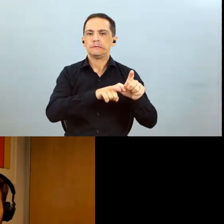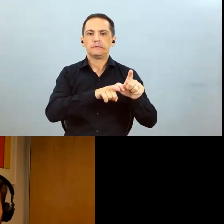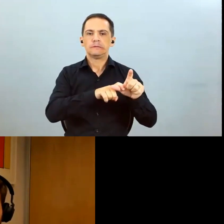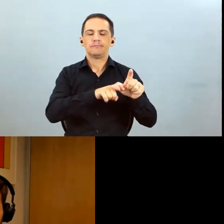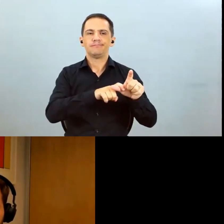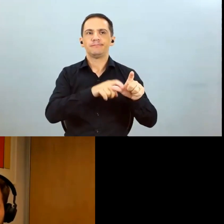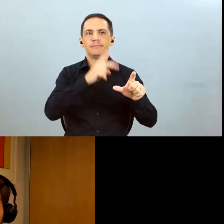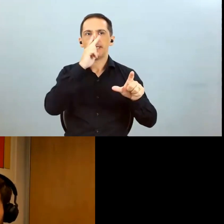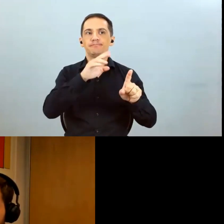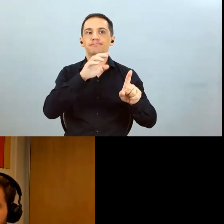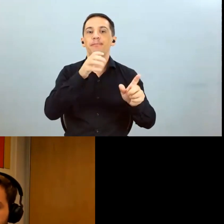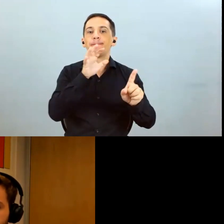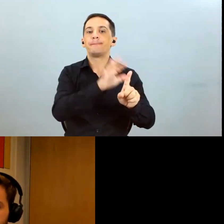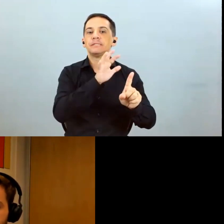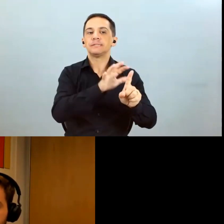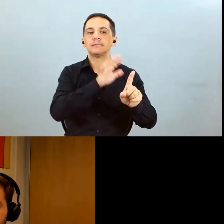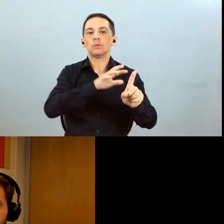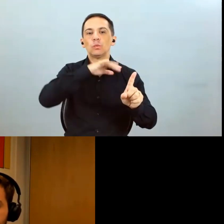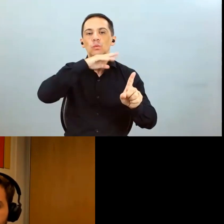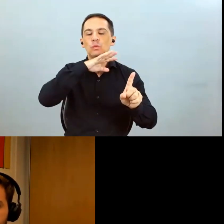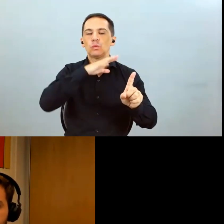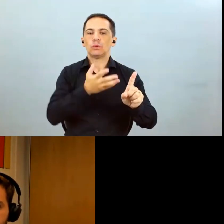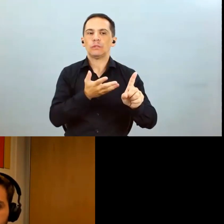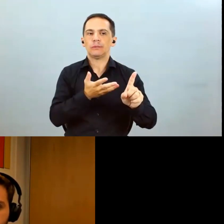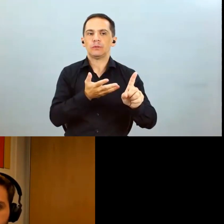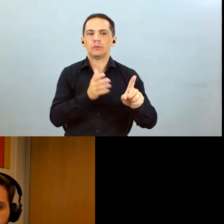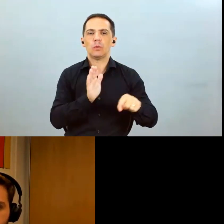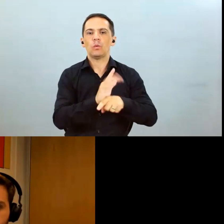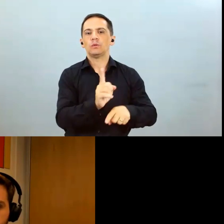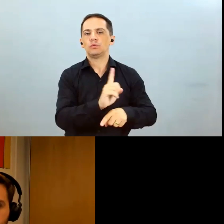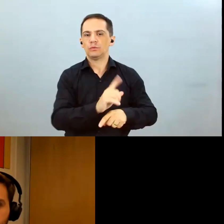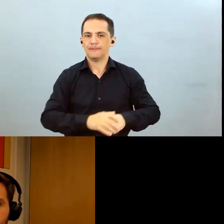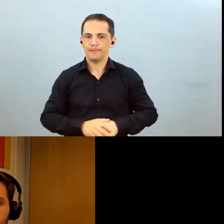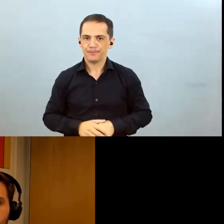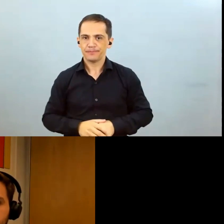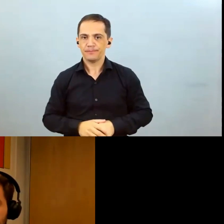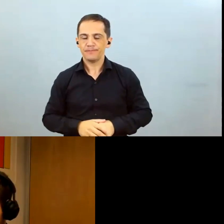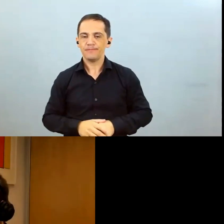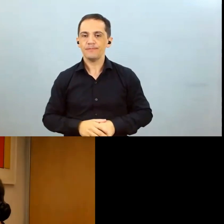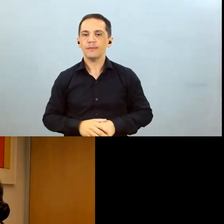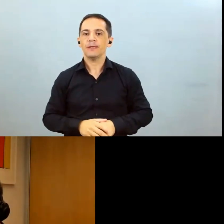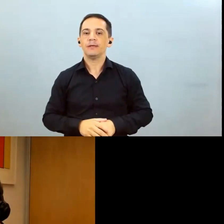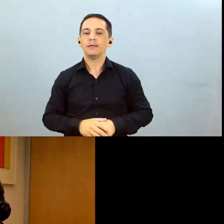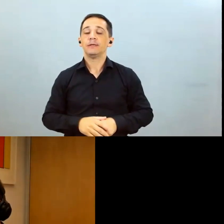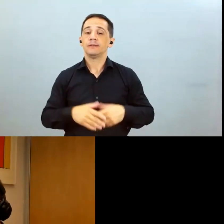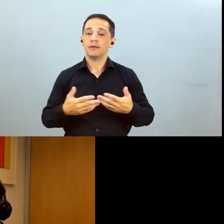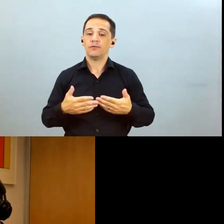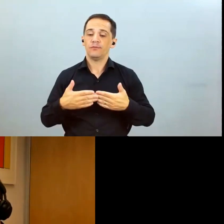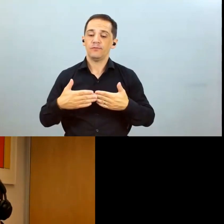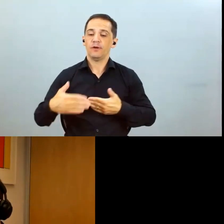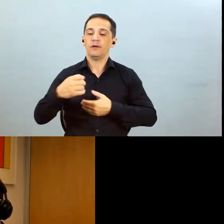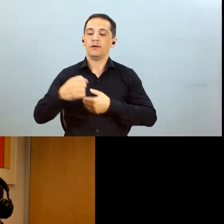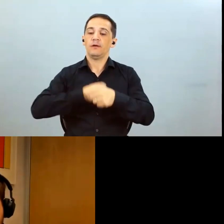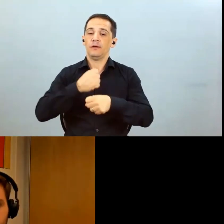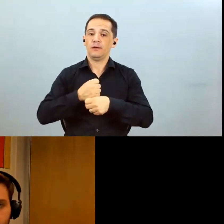que no segundo semestre comece a aparecer novas oportunidades talvez não para o próximo ano safra mas com certeza para o seguinte vão surgir oportunidades que vão